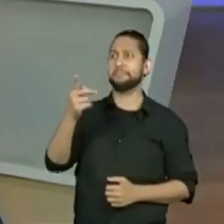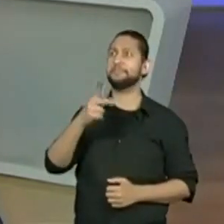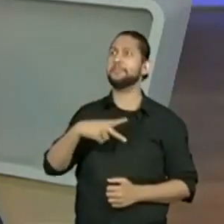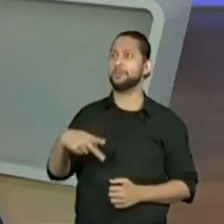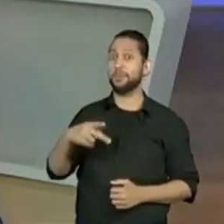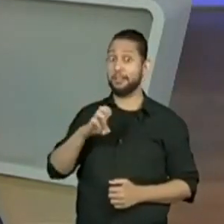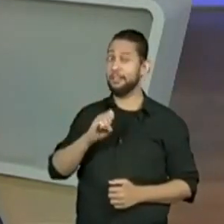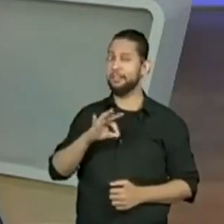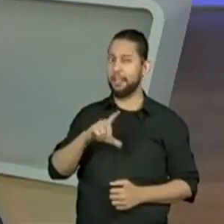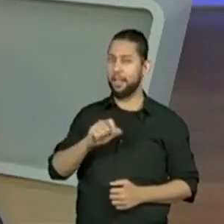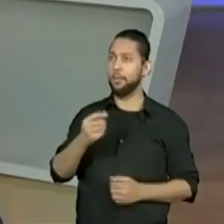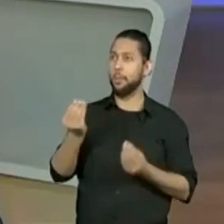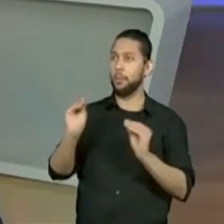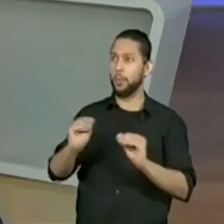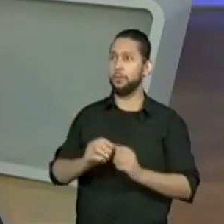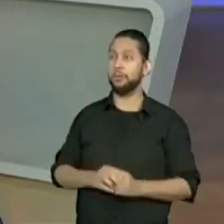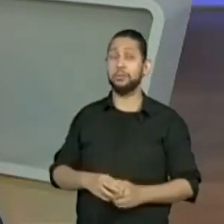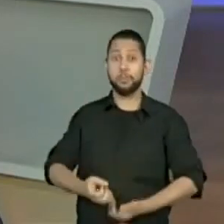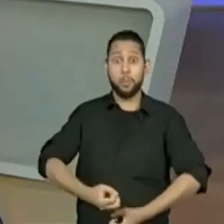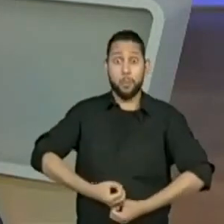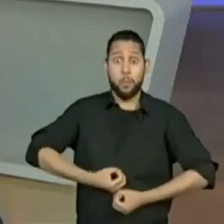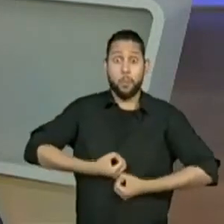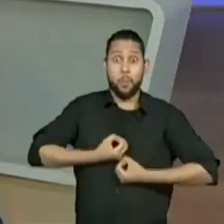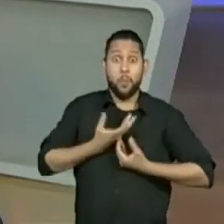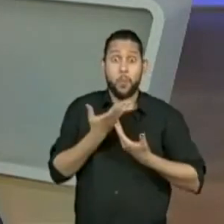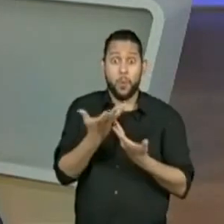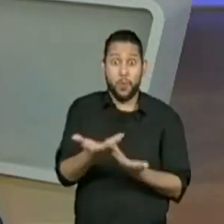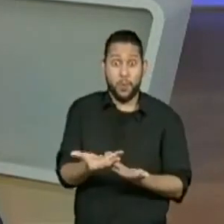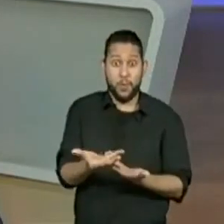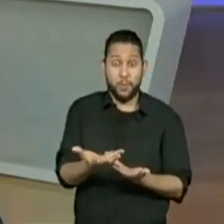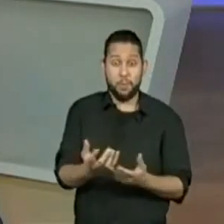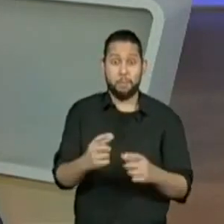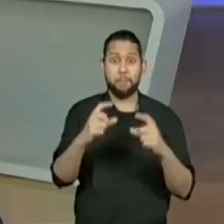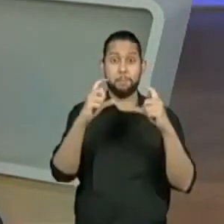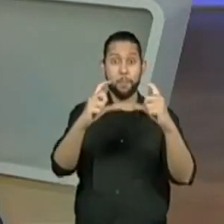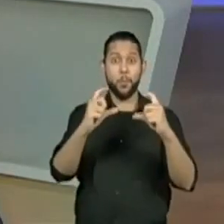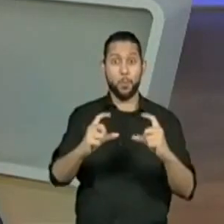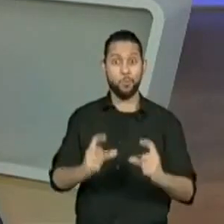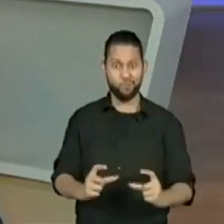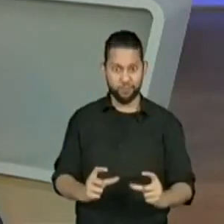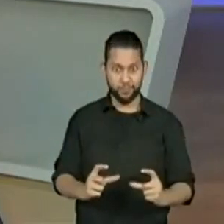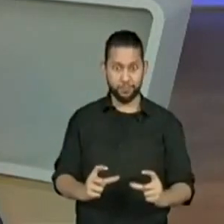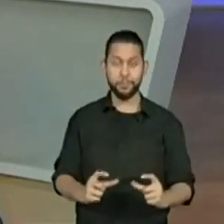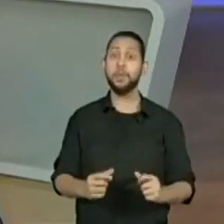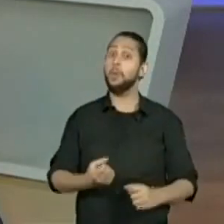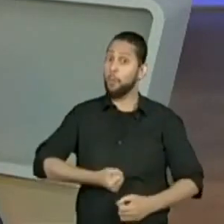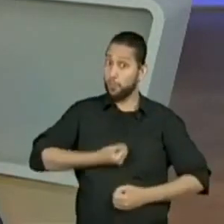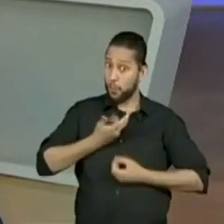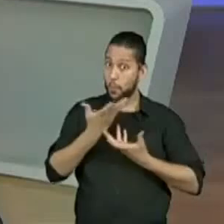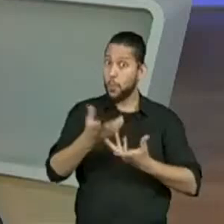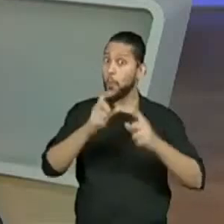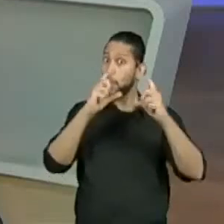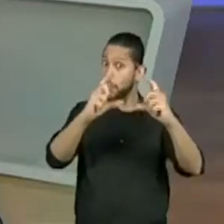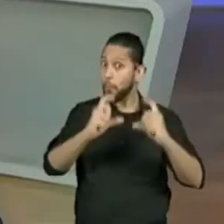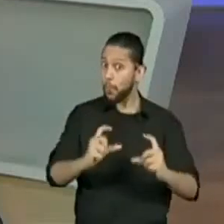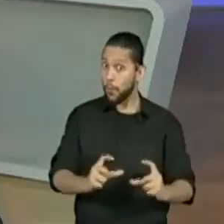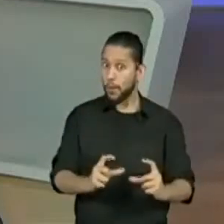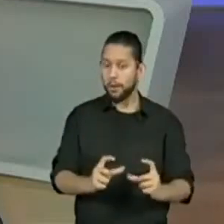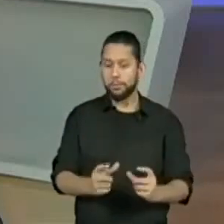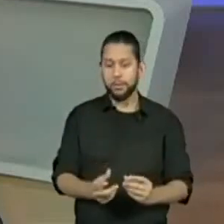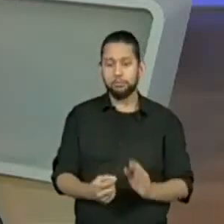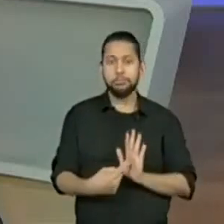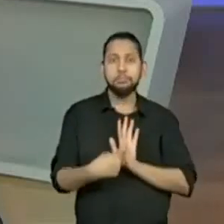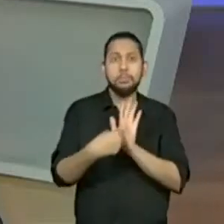já colocou assim. Que o poema vai tratar sobre emoção de poemas. Boa, boa ideia. Sobre a